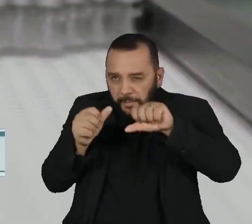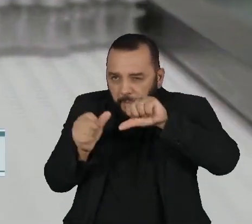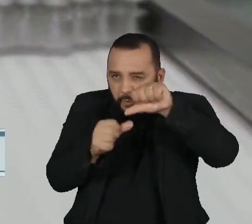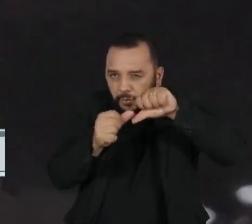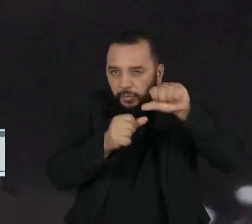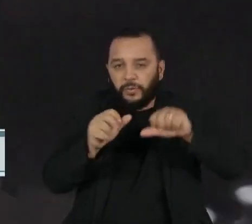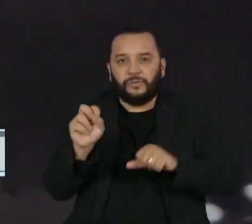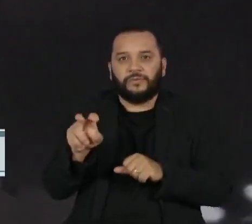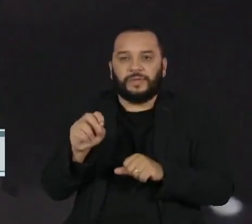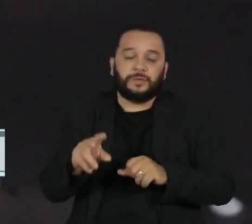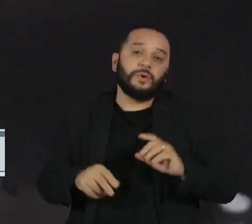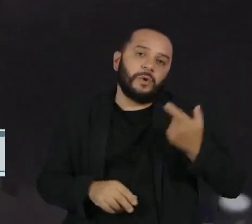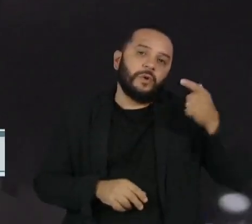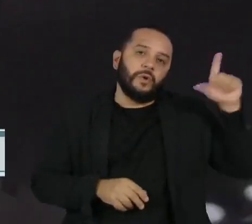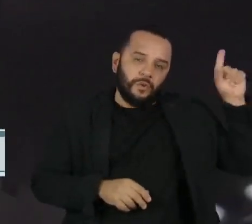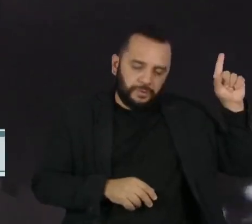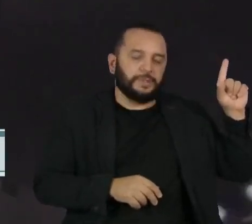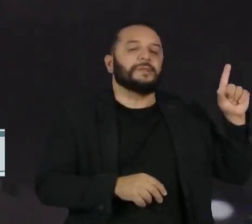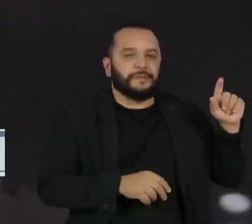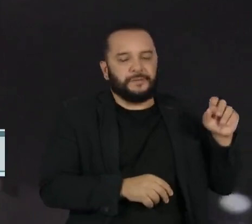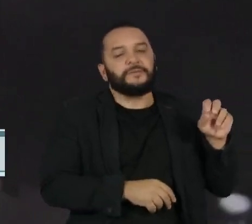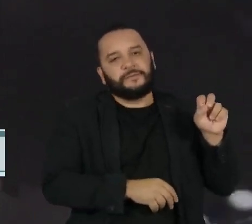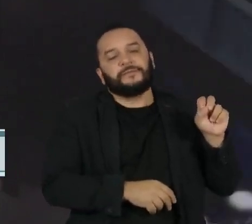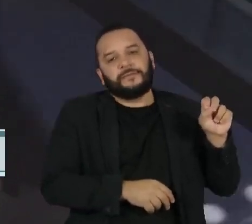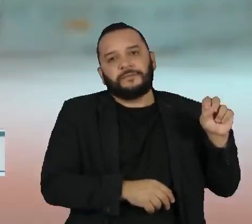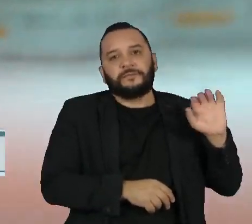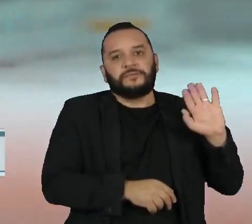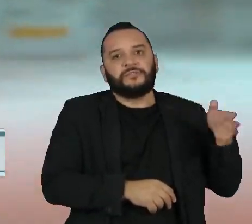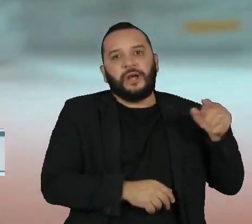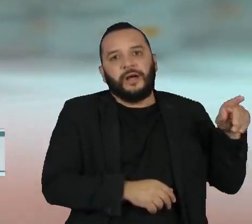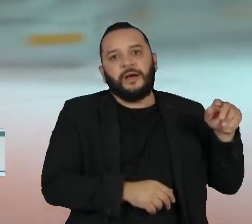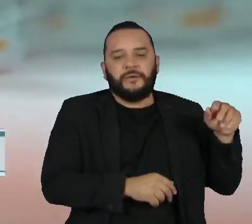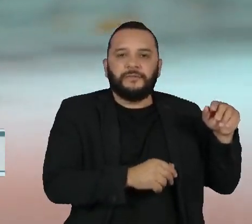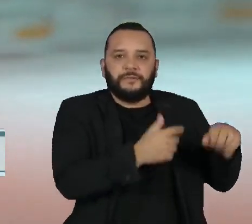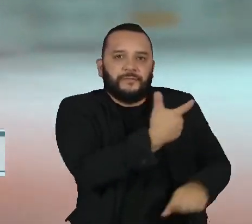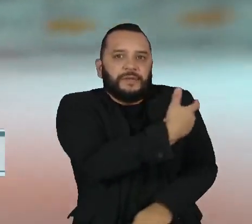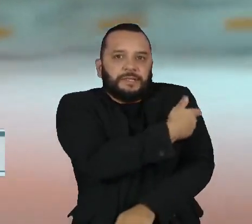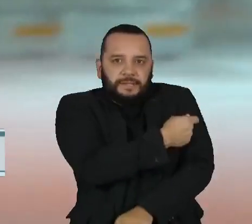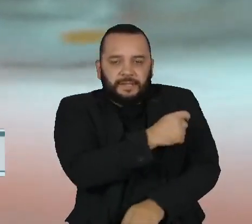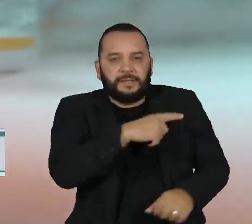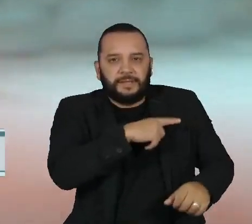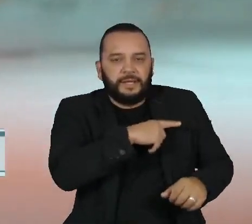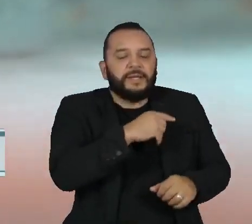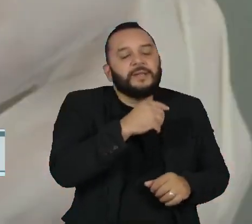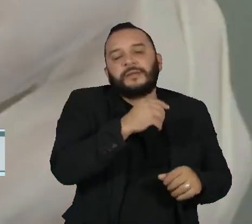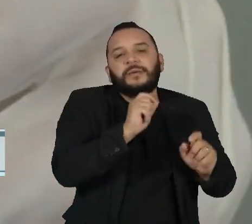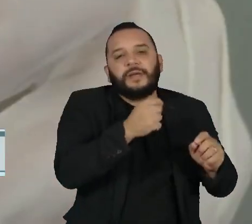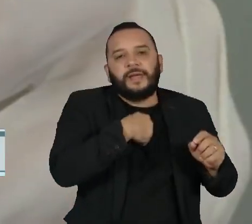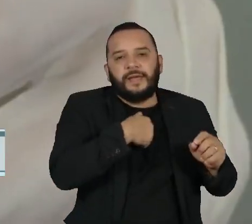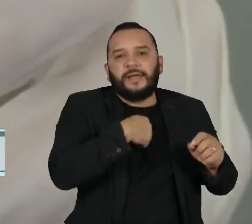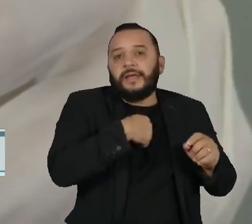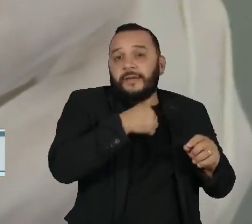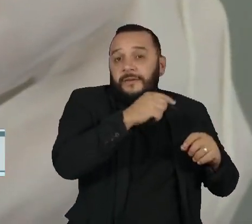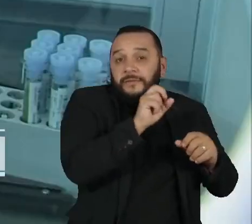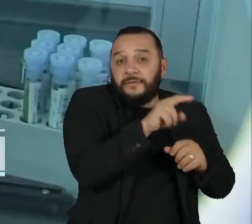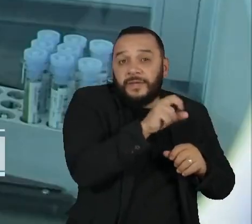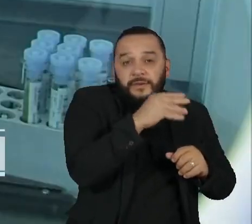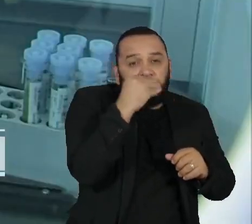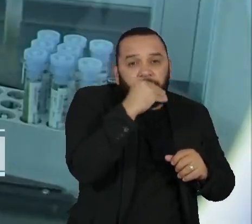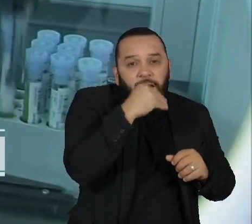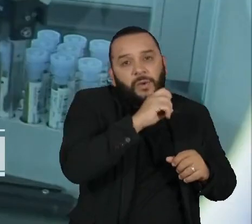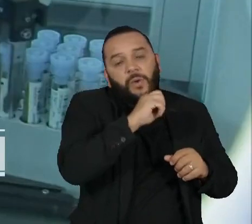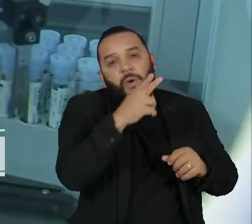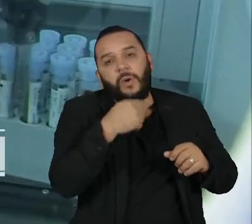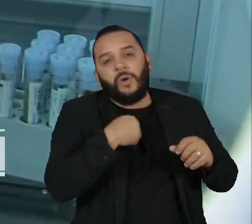contrário das vacinas tradicionais, que utilizam vírus enfraquecidos ou pedaços de proteínas, pela técnica, é